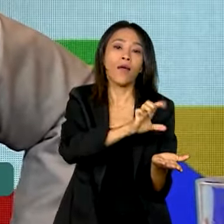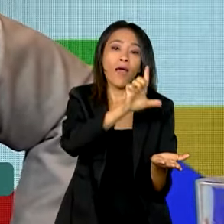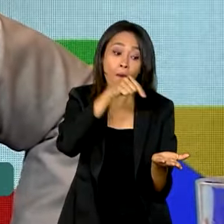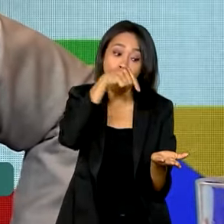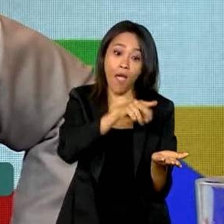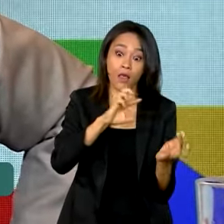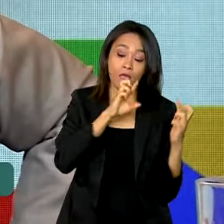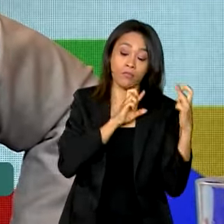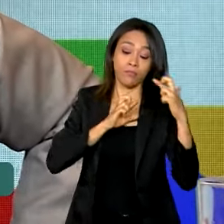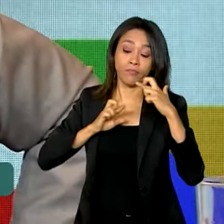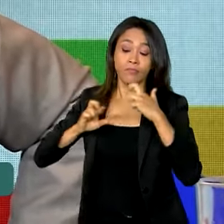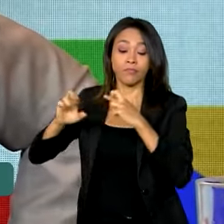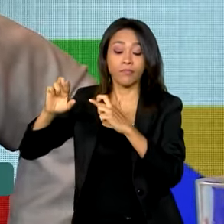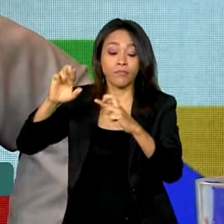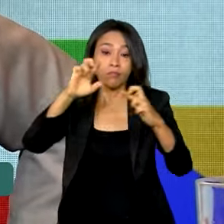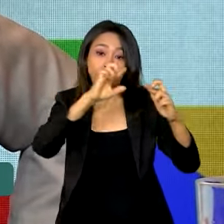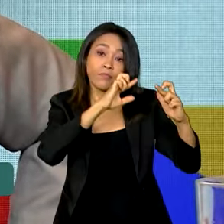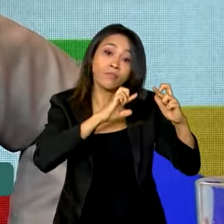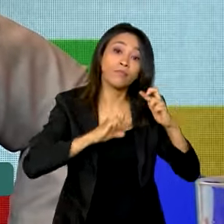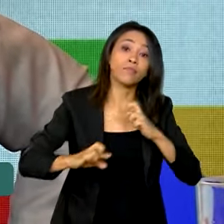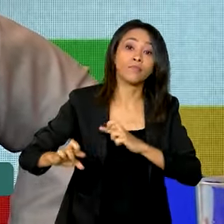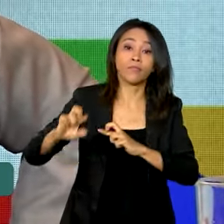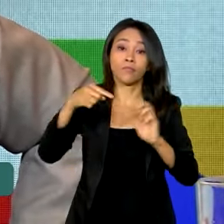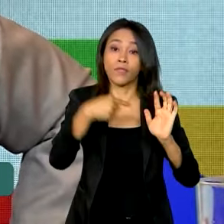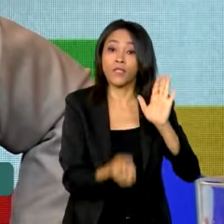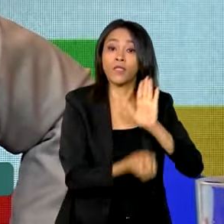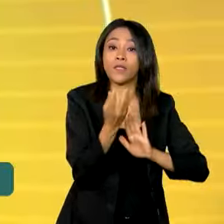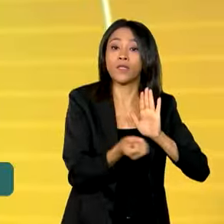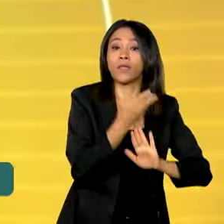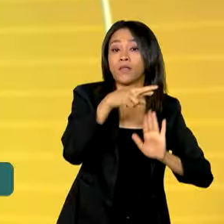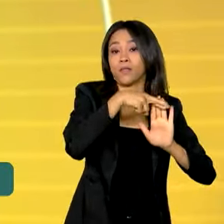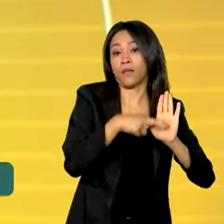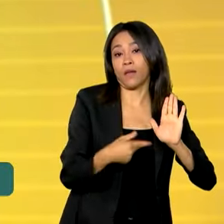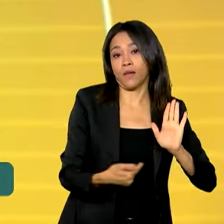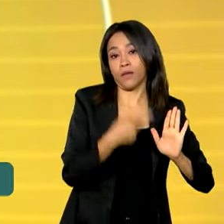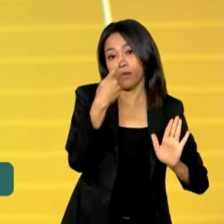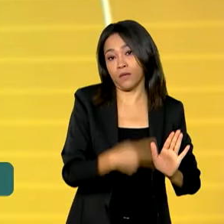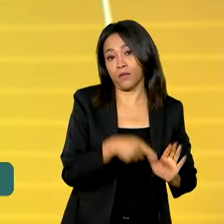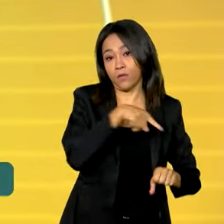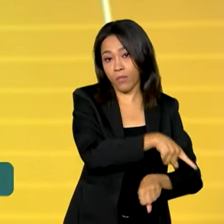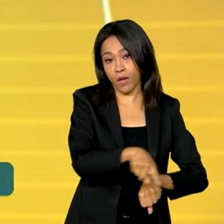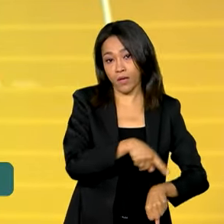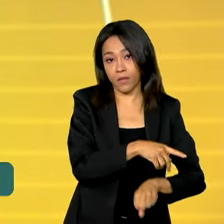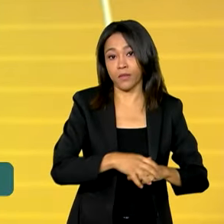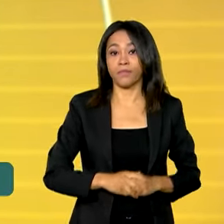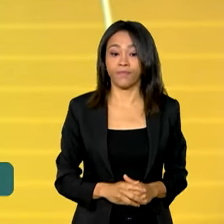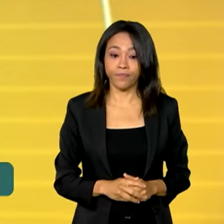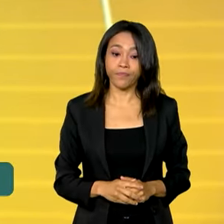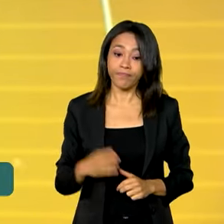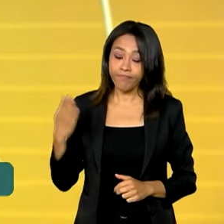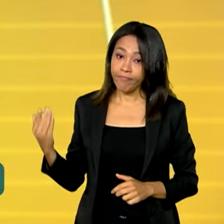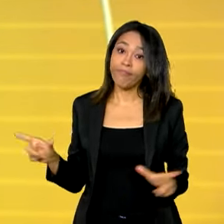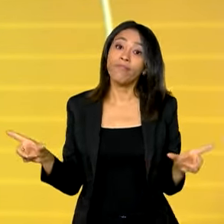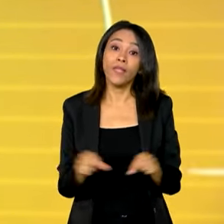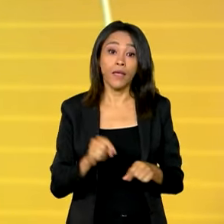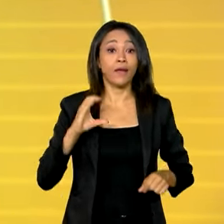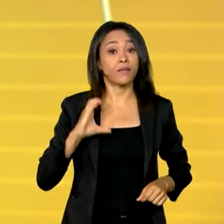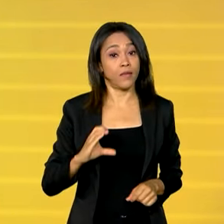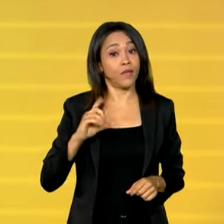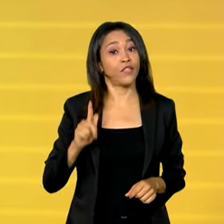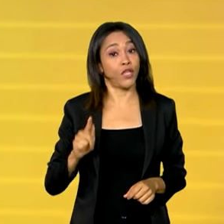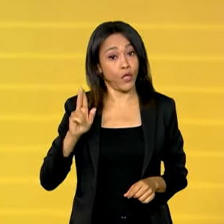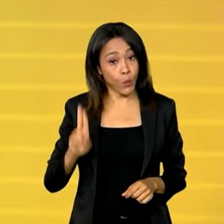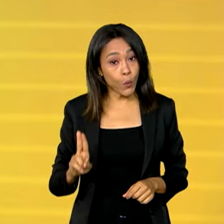instituições que regula o setor elétrico no país. Pois é, e a Controladoria Geral da União instaurou nessa